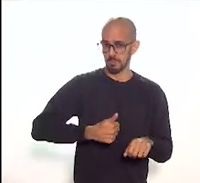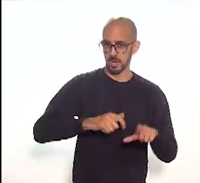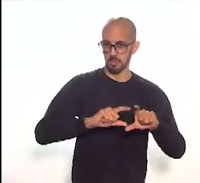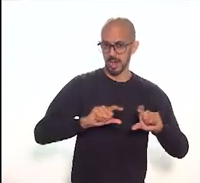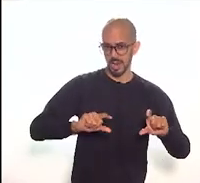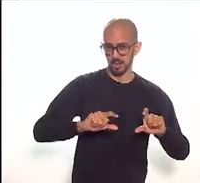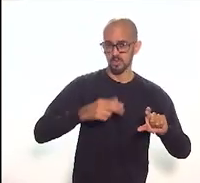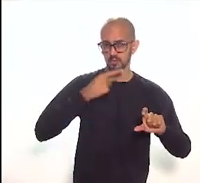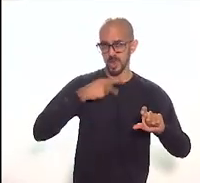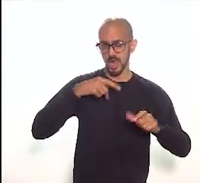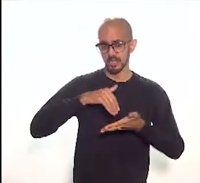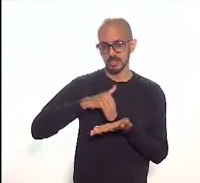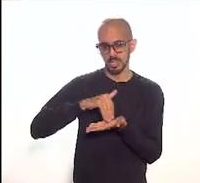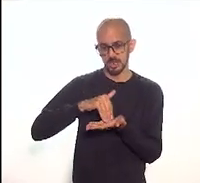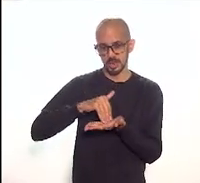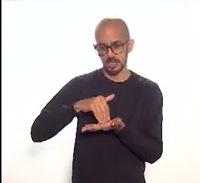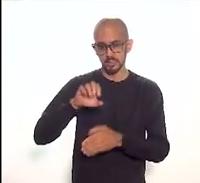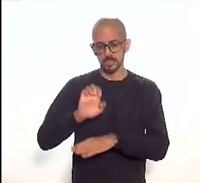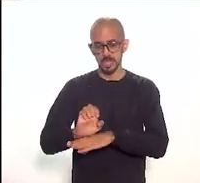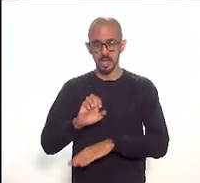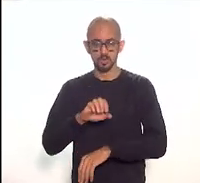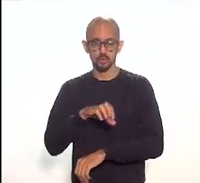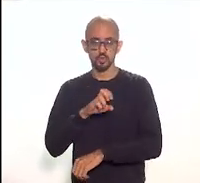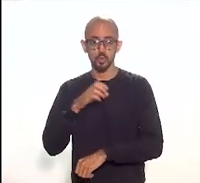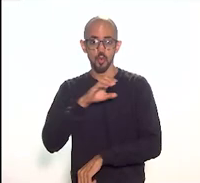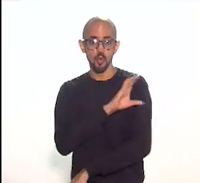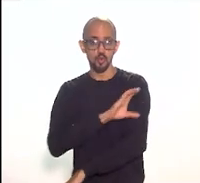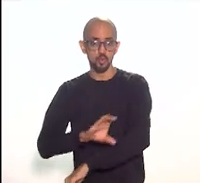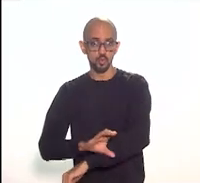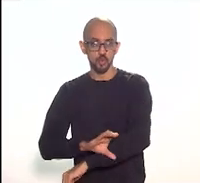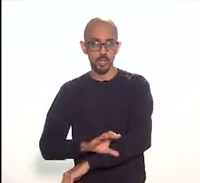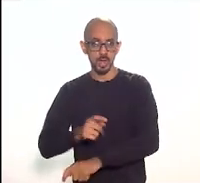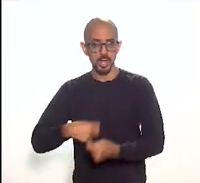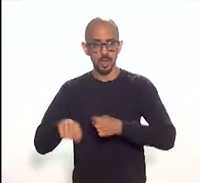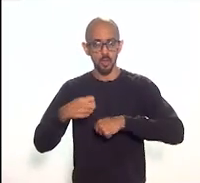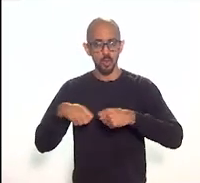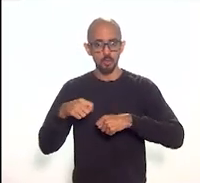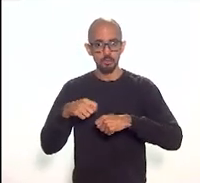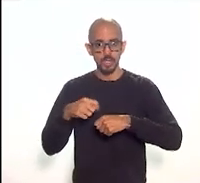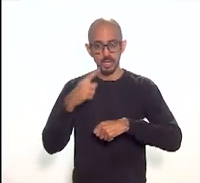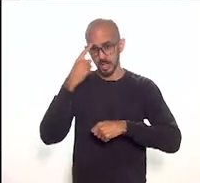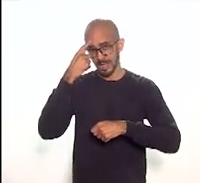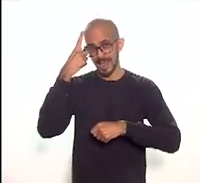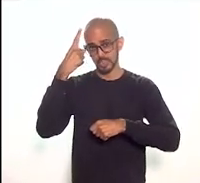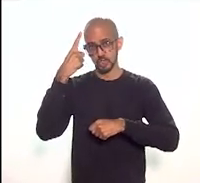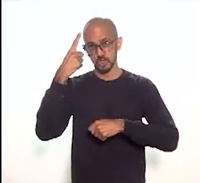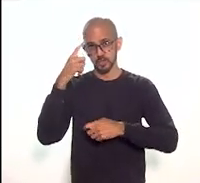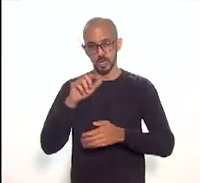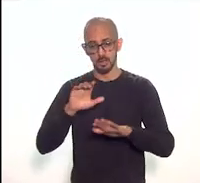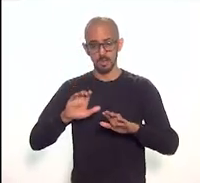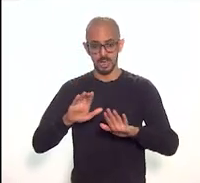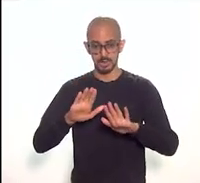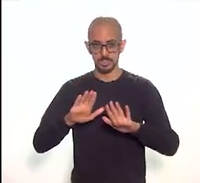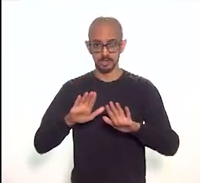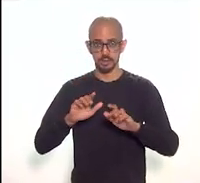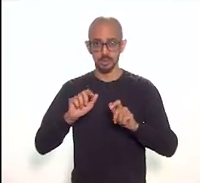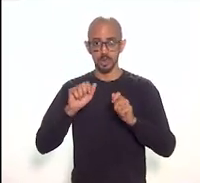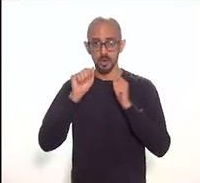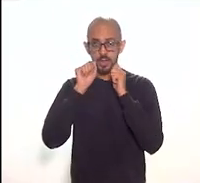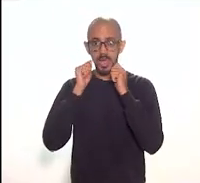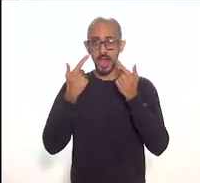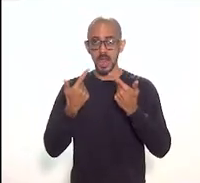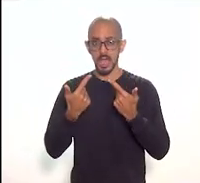Secretaria de Estado de Cultura e Economia Criativa há exemplo do que a Lerge colocou